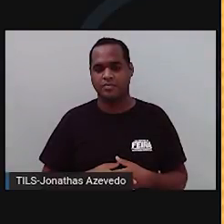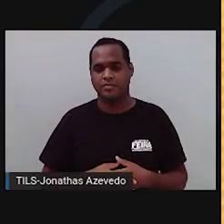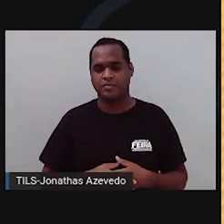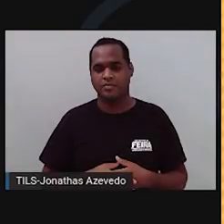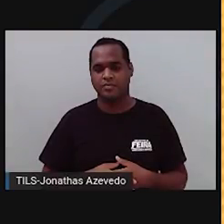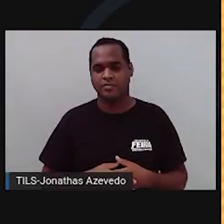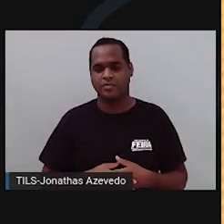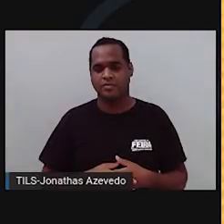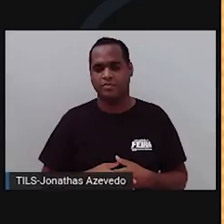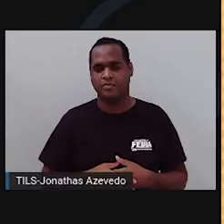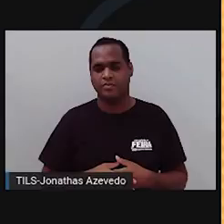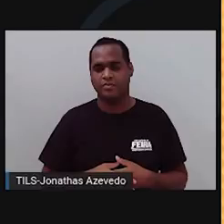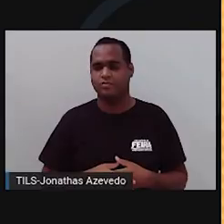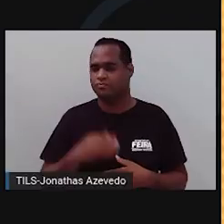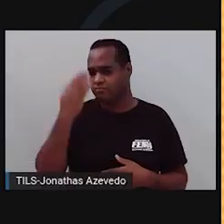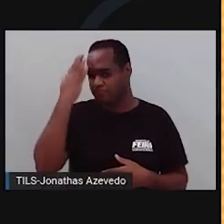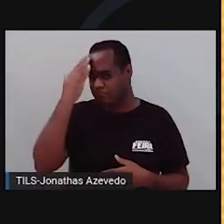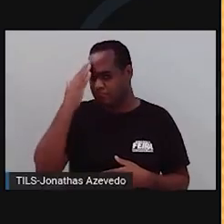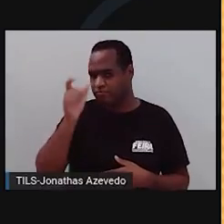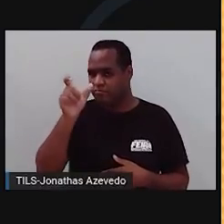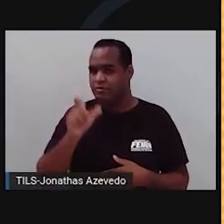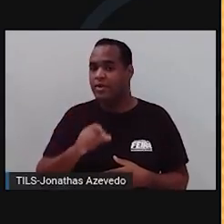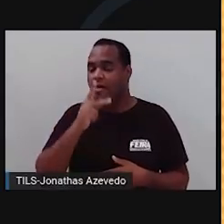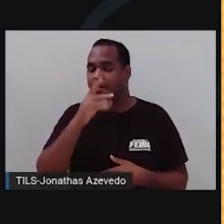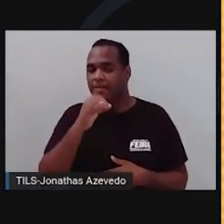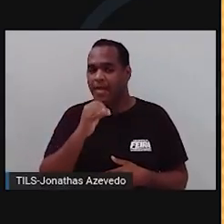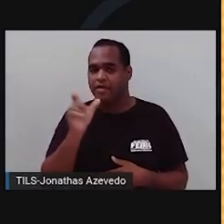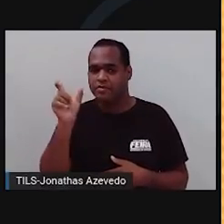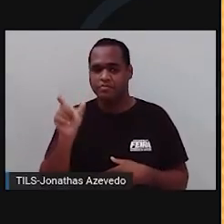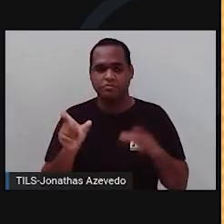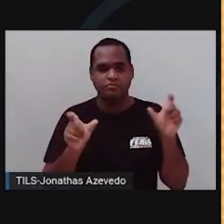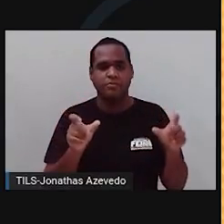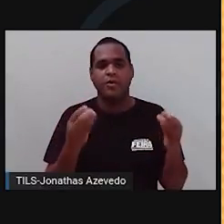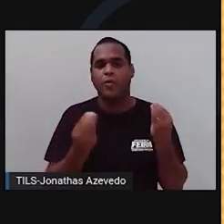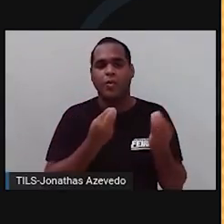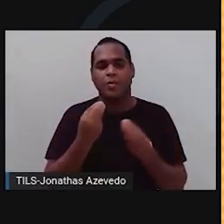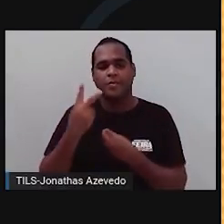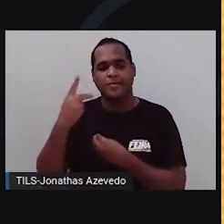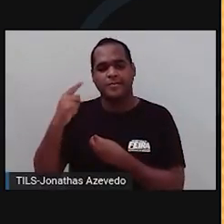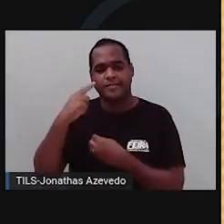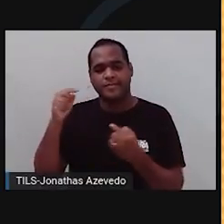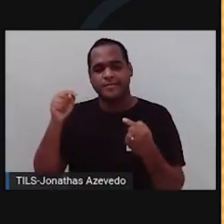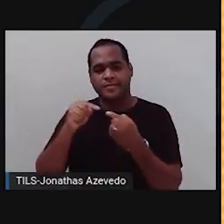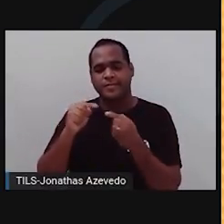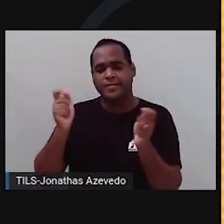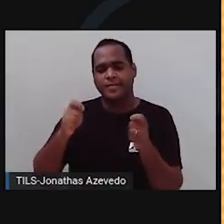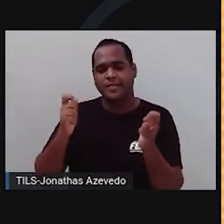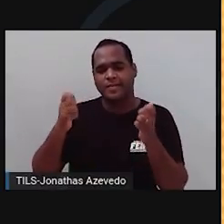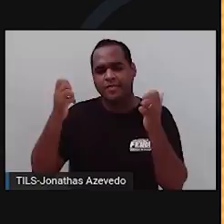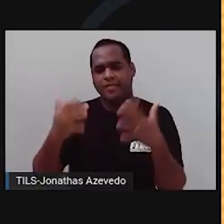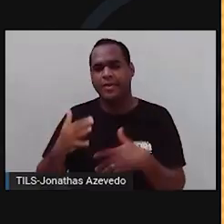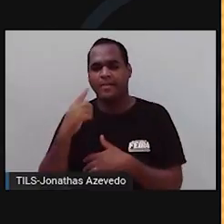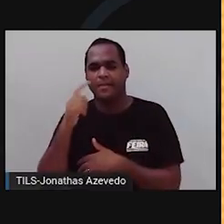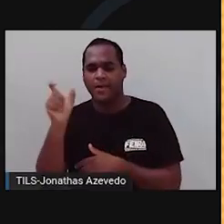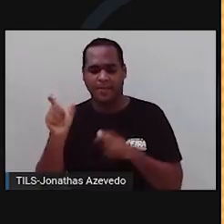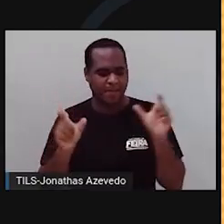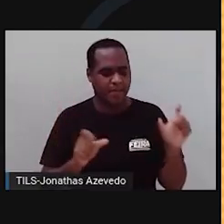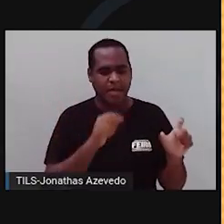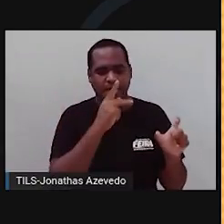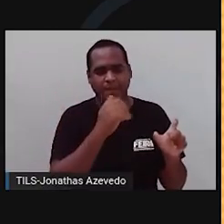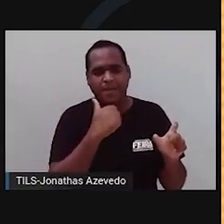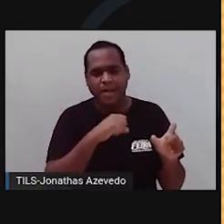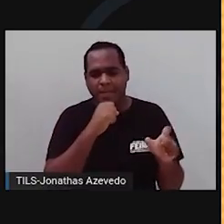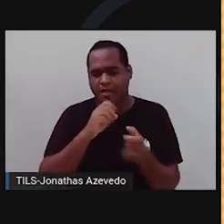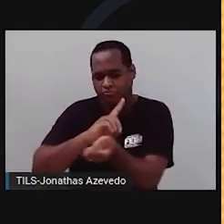Você sabe como herdou as características dos seus pais? Como é possível calcular a probabilidade de herdar a cor dos olhos da sua mãe ou a